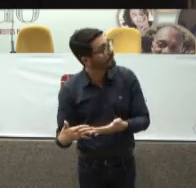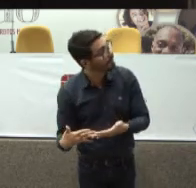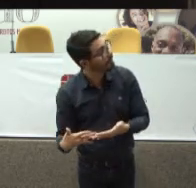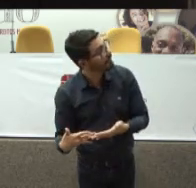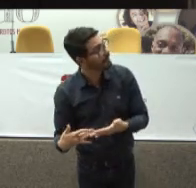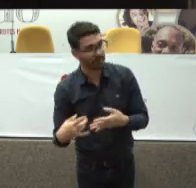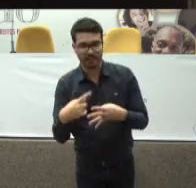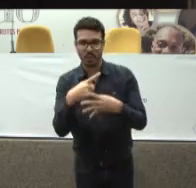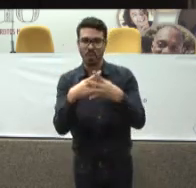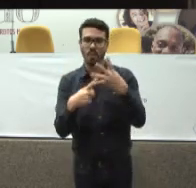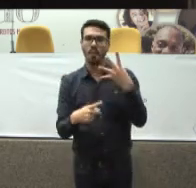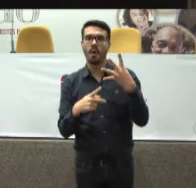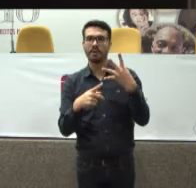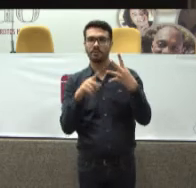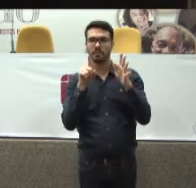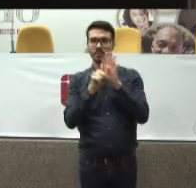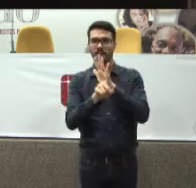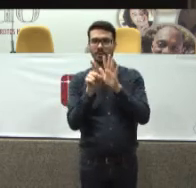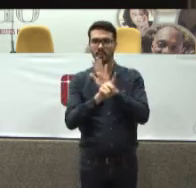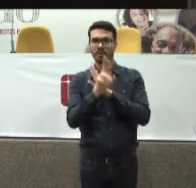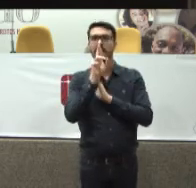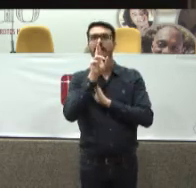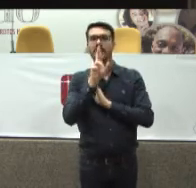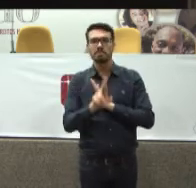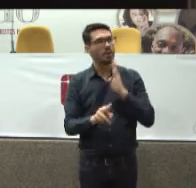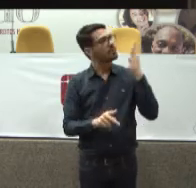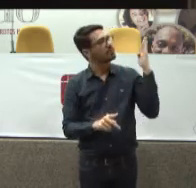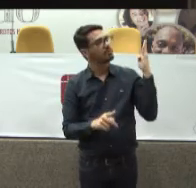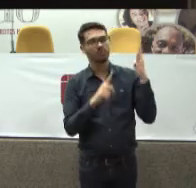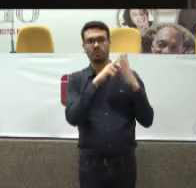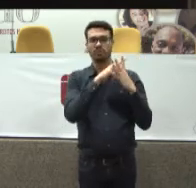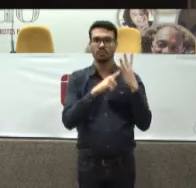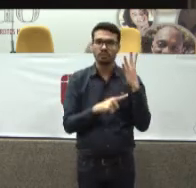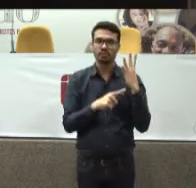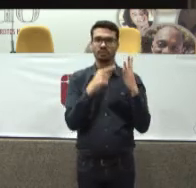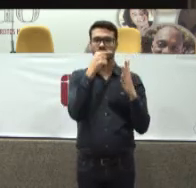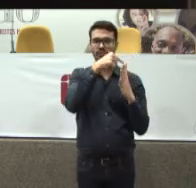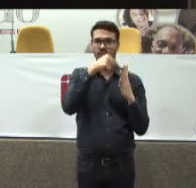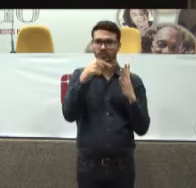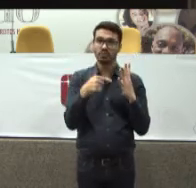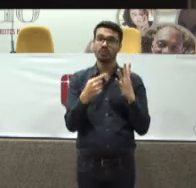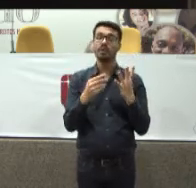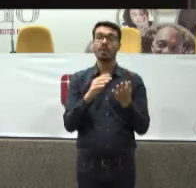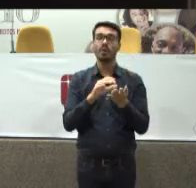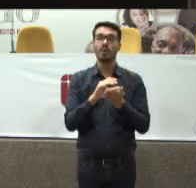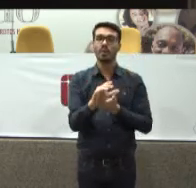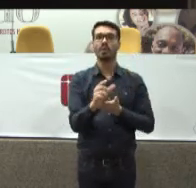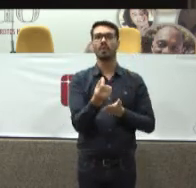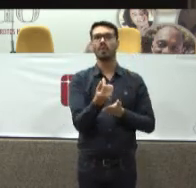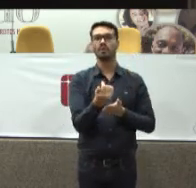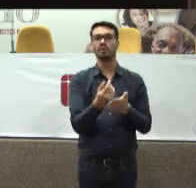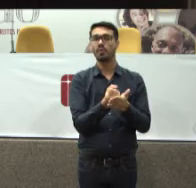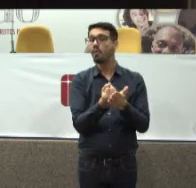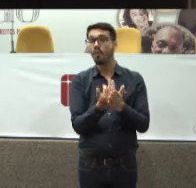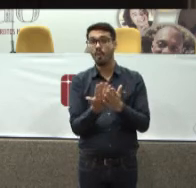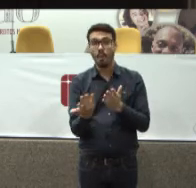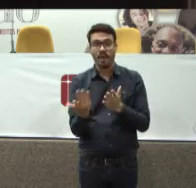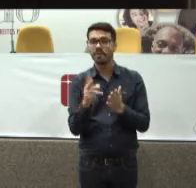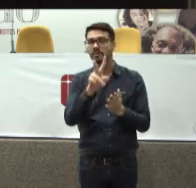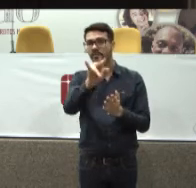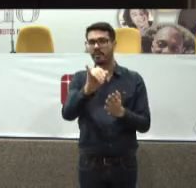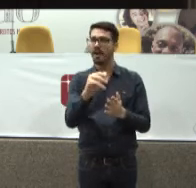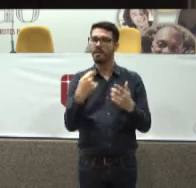essas quatro perguntas Se funciona O quão bem Funciona A que custo E quantos Vão